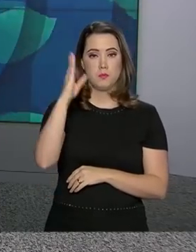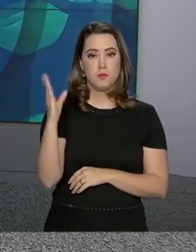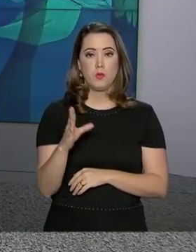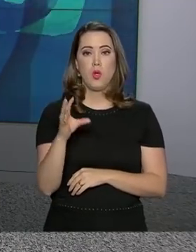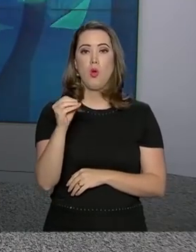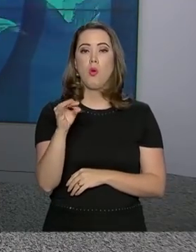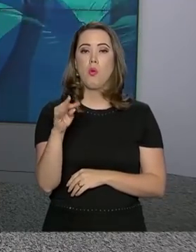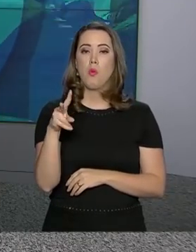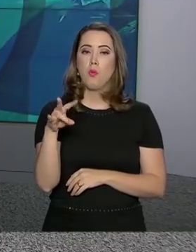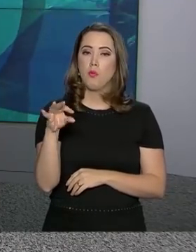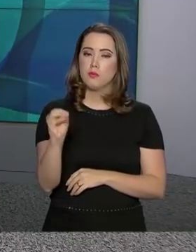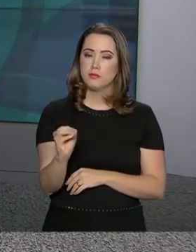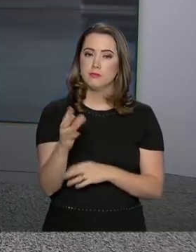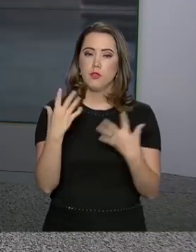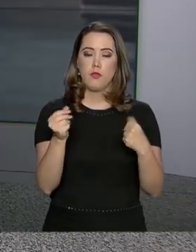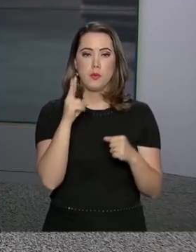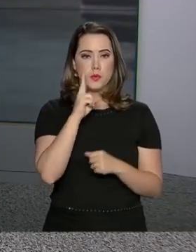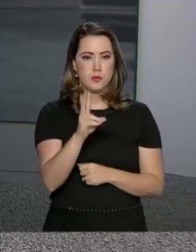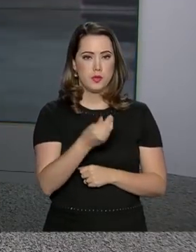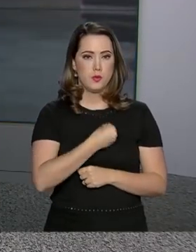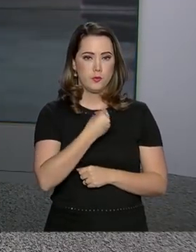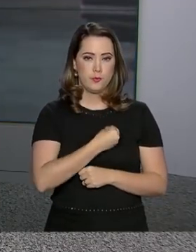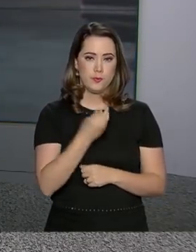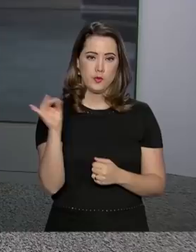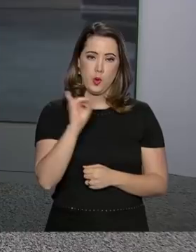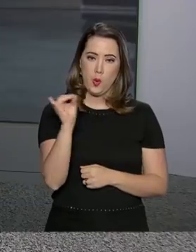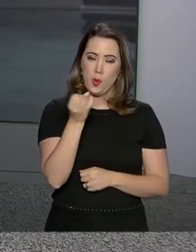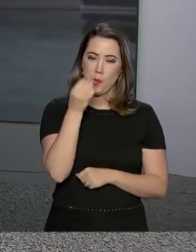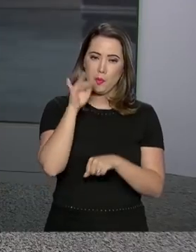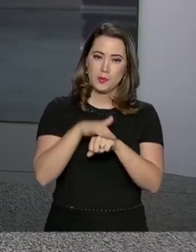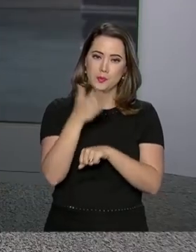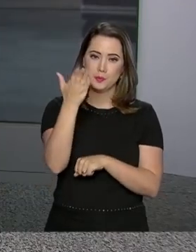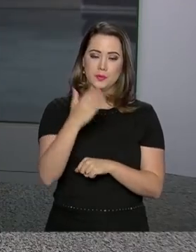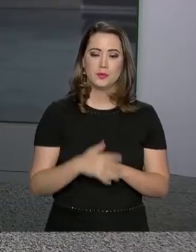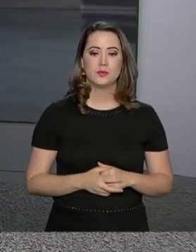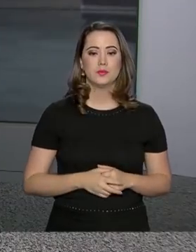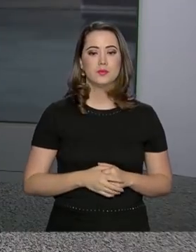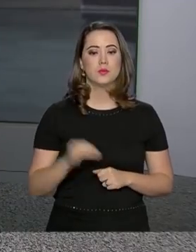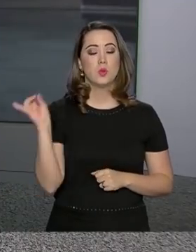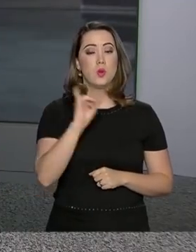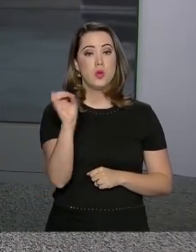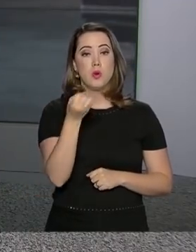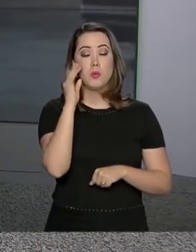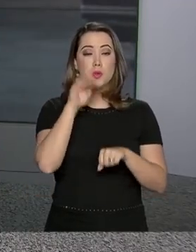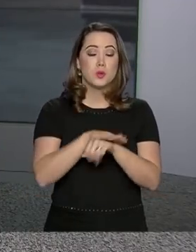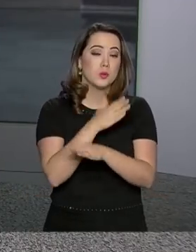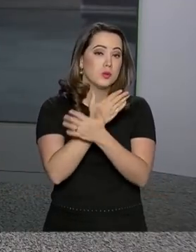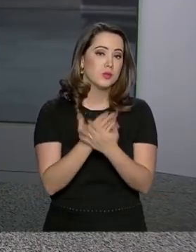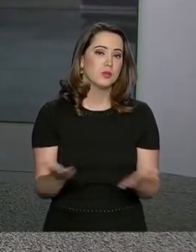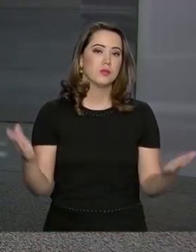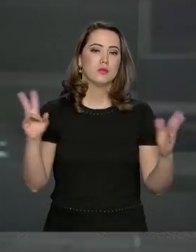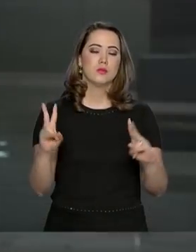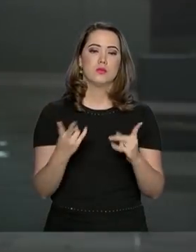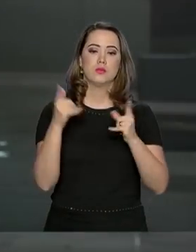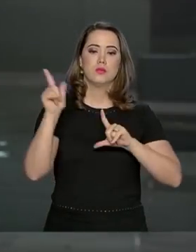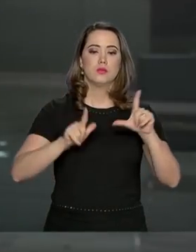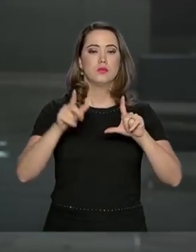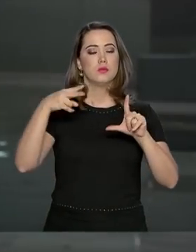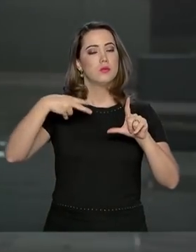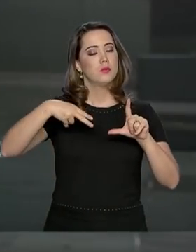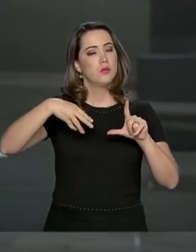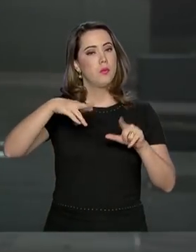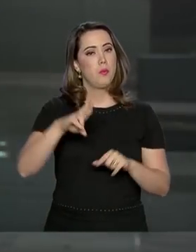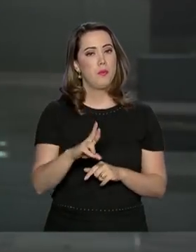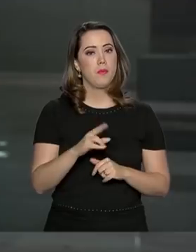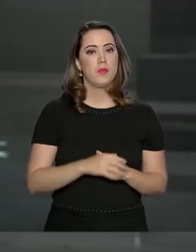Barros. Vamos conversar ao vivo com ela? Oi, Luana, boa noite para você. Olá, Renata, boa noite. Boa noite a todos que nos acompanham aqui na TVNBR.